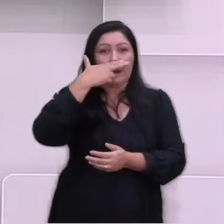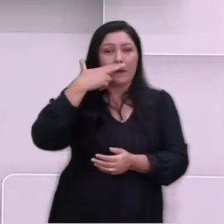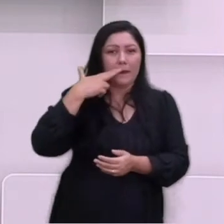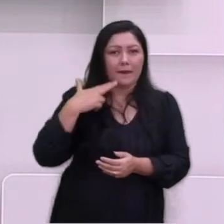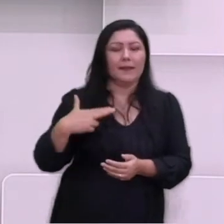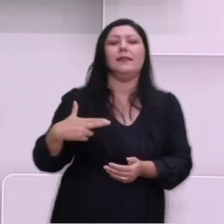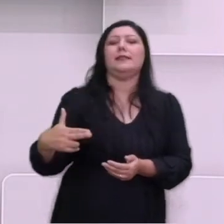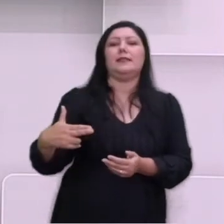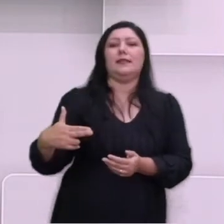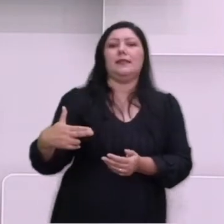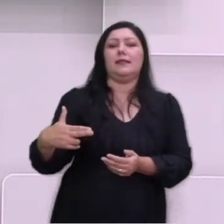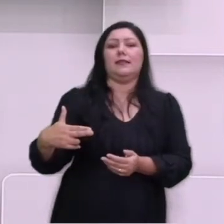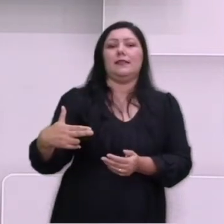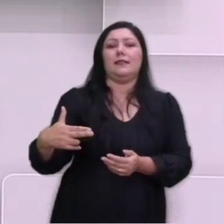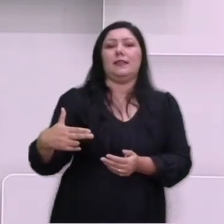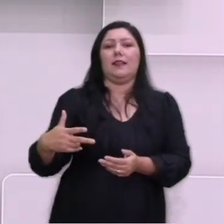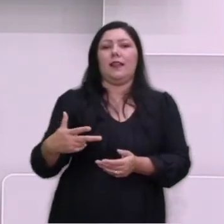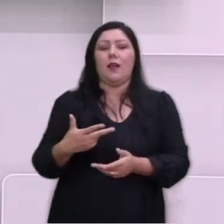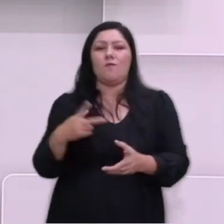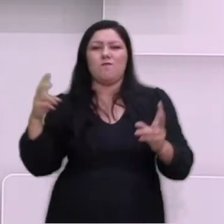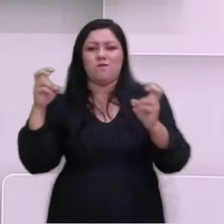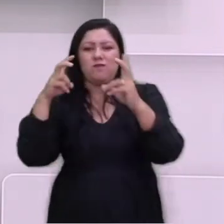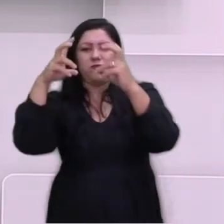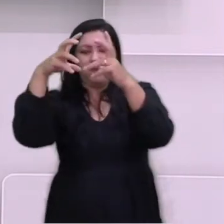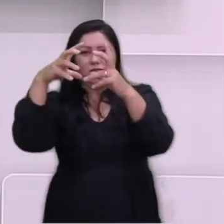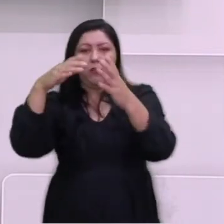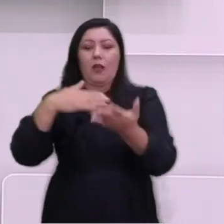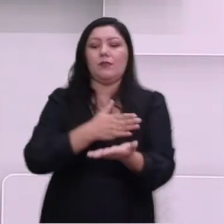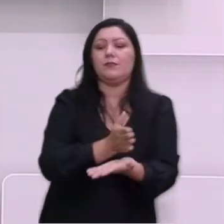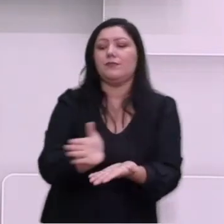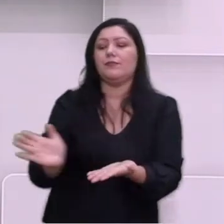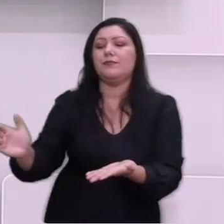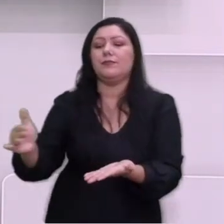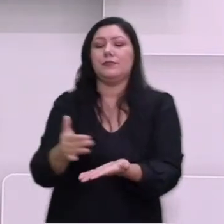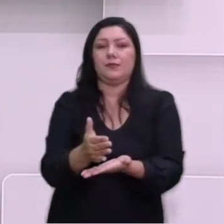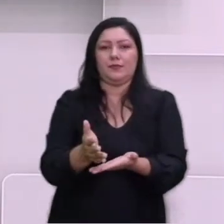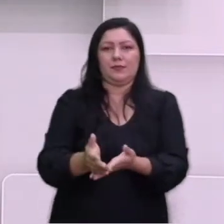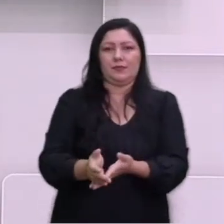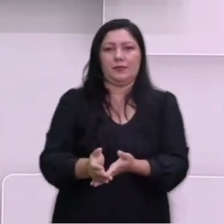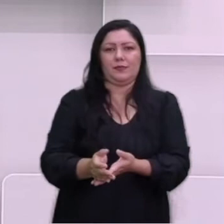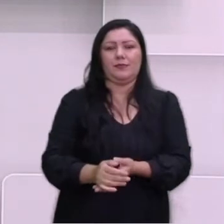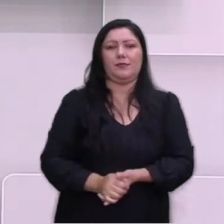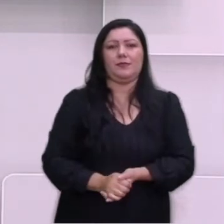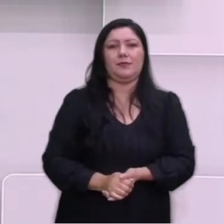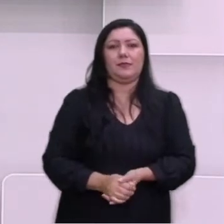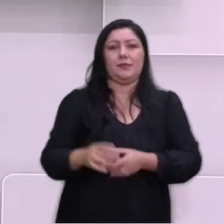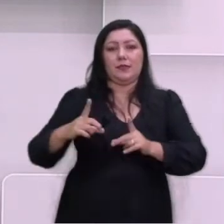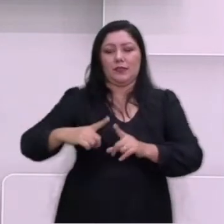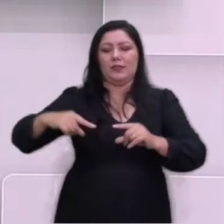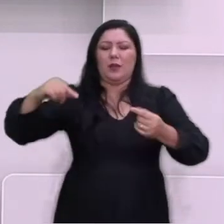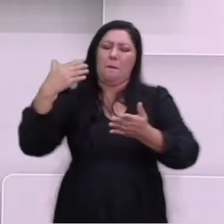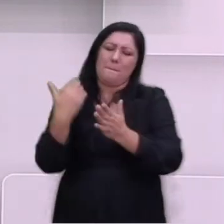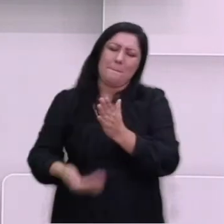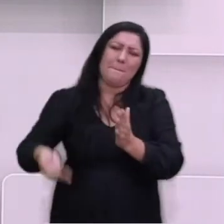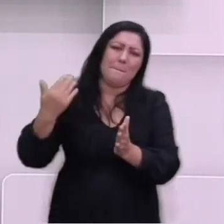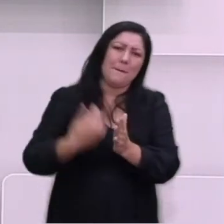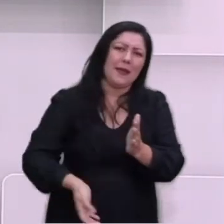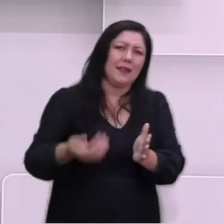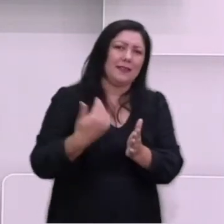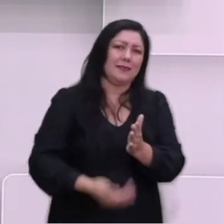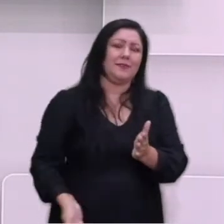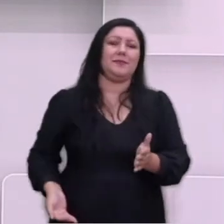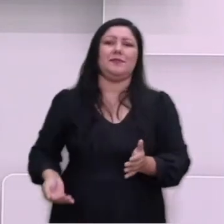fase, alterando o curso do conflito. O Japão sofre importantes derrotas no